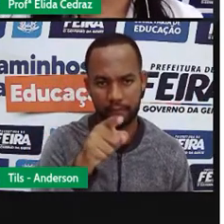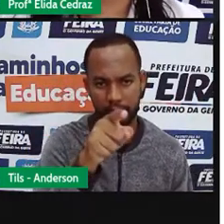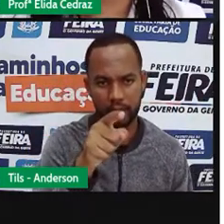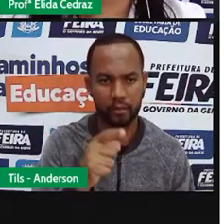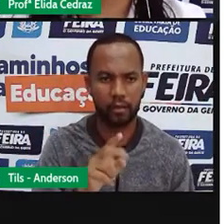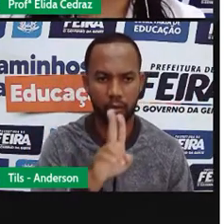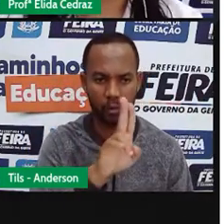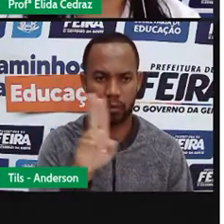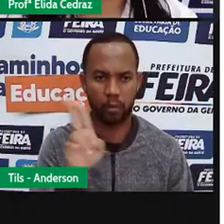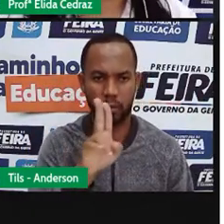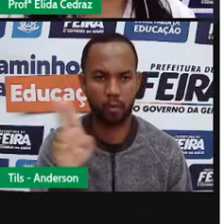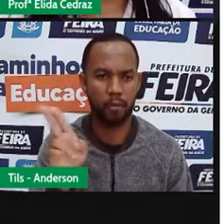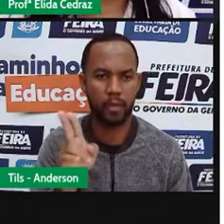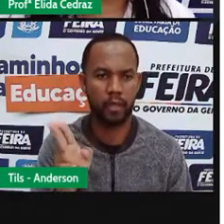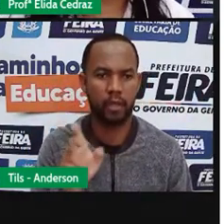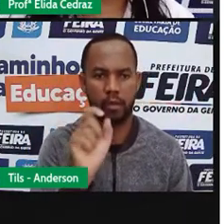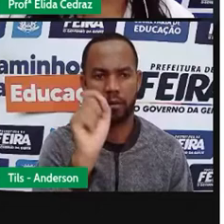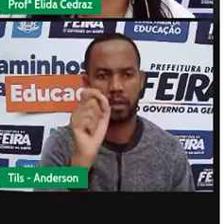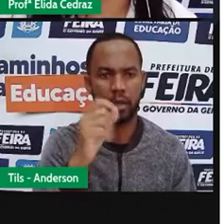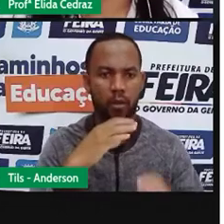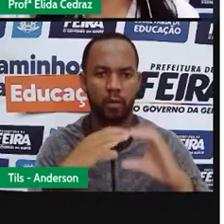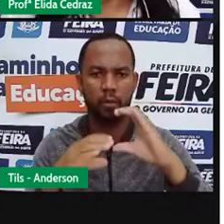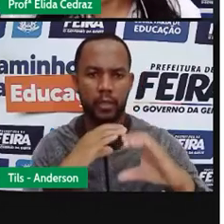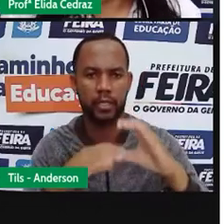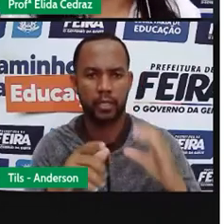forma de comunicação?